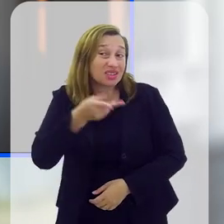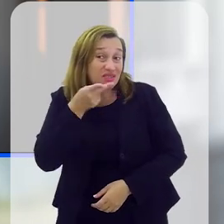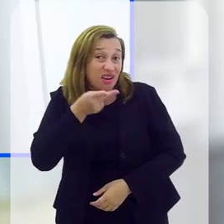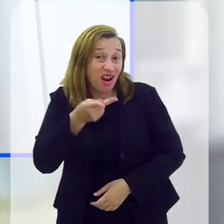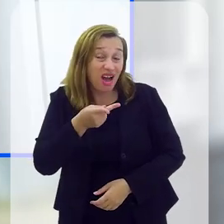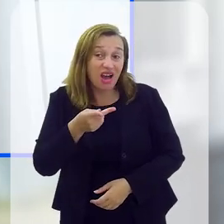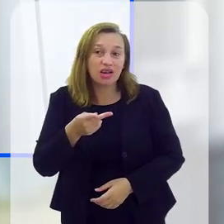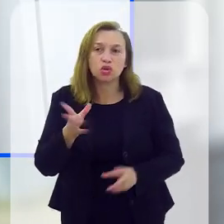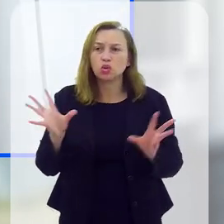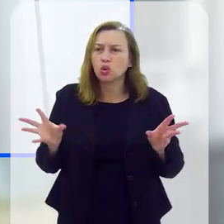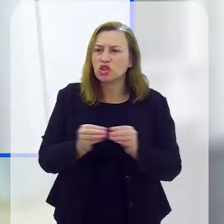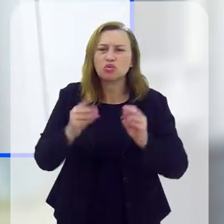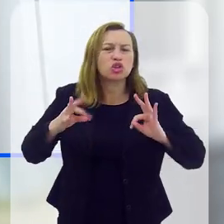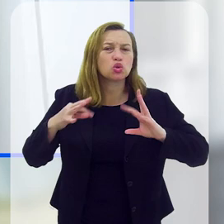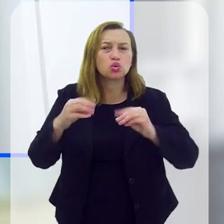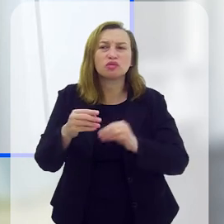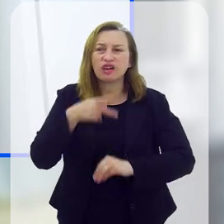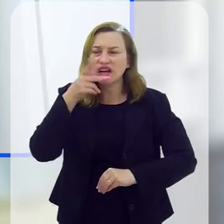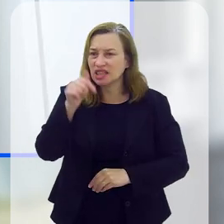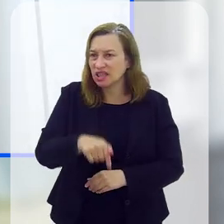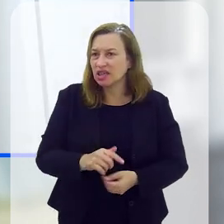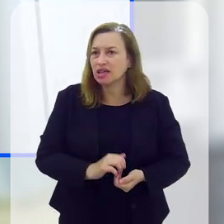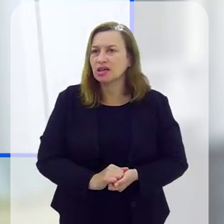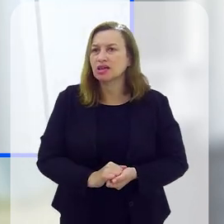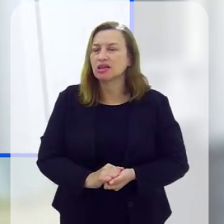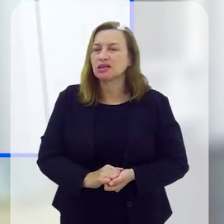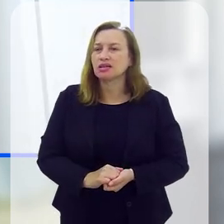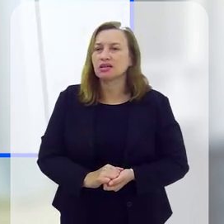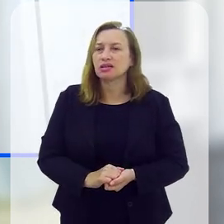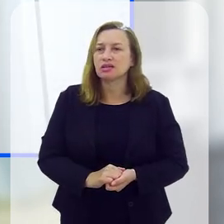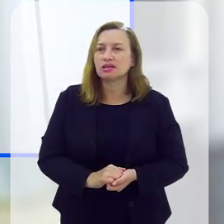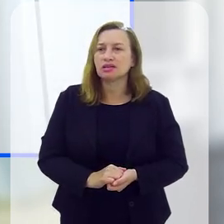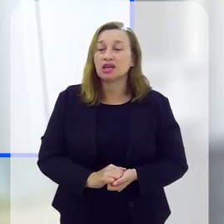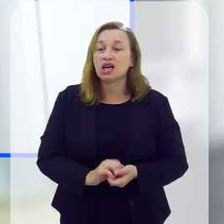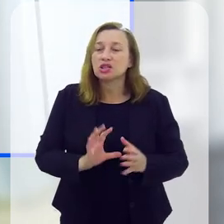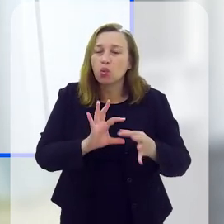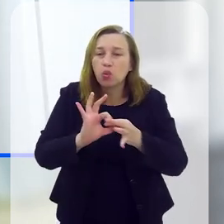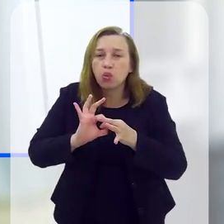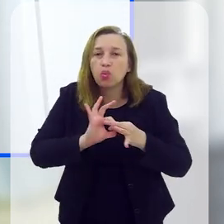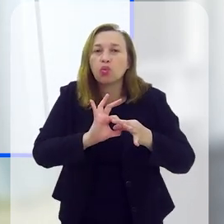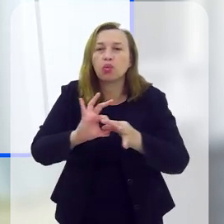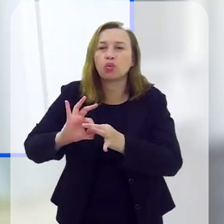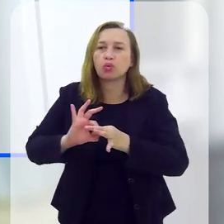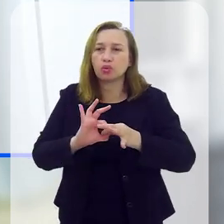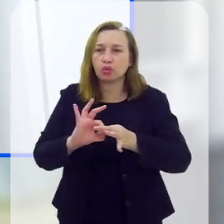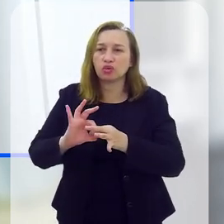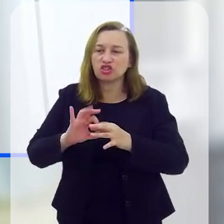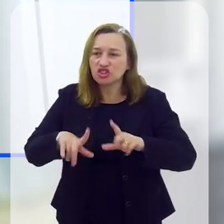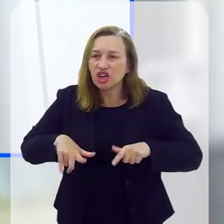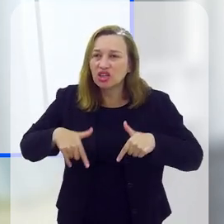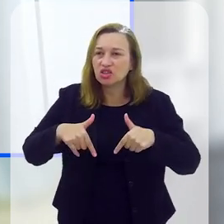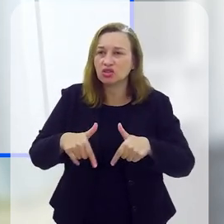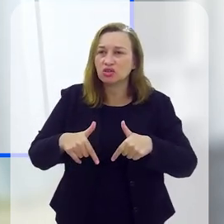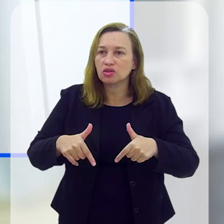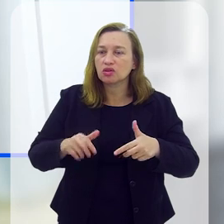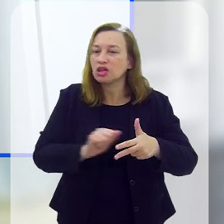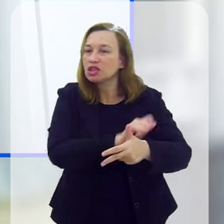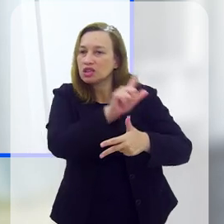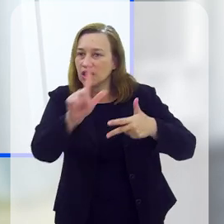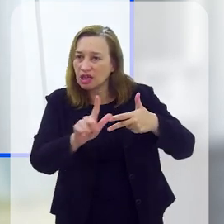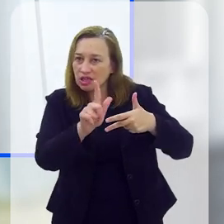favor. Olha, eu acho que é importante a gente dizer como um resumo de tudo que foi falado aqui que essa comunhão